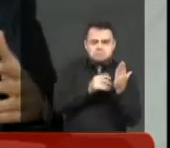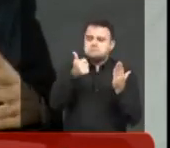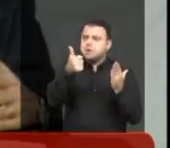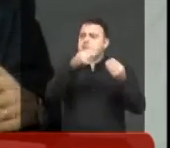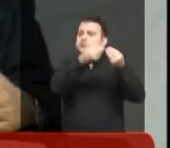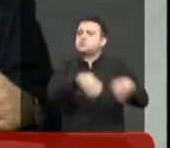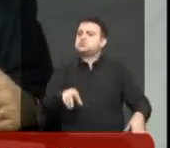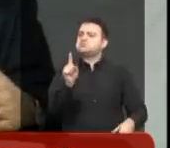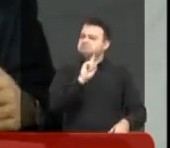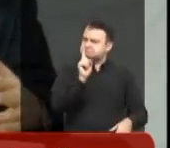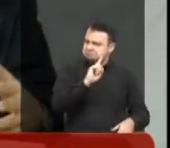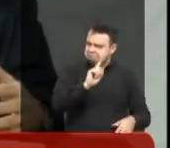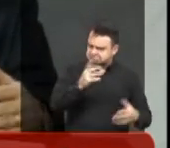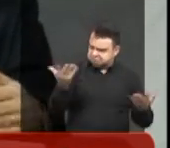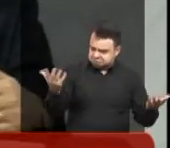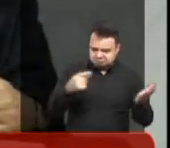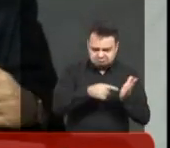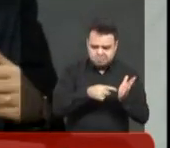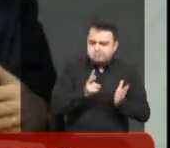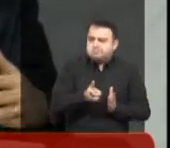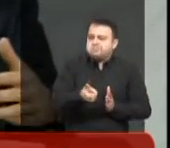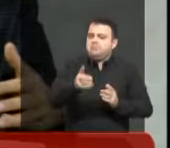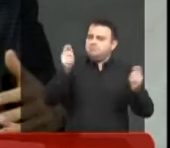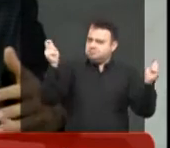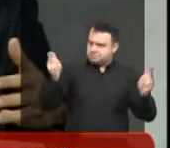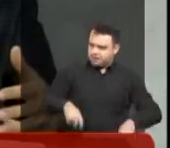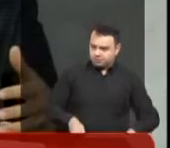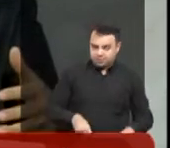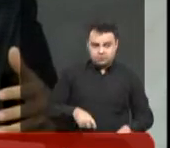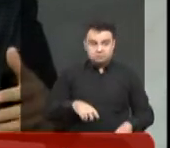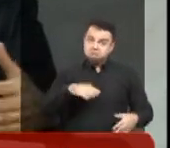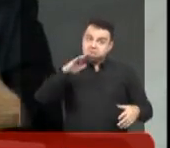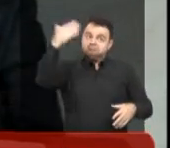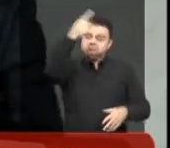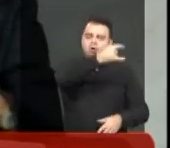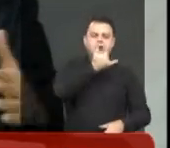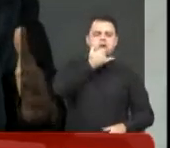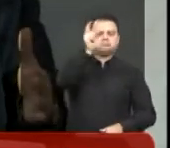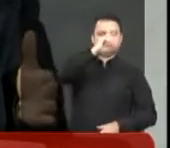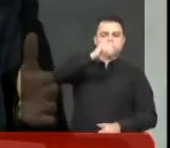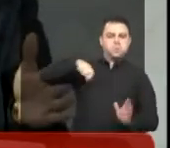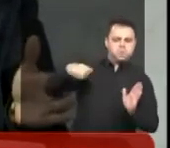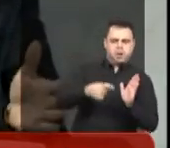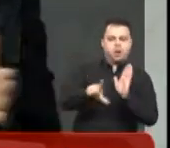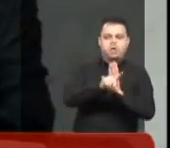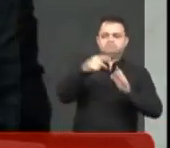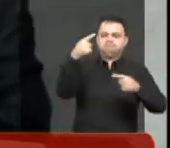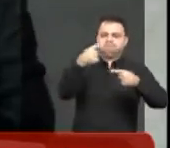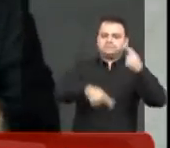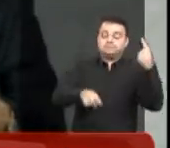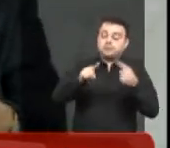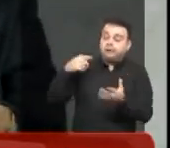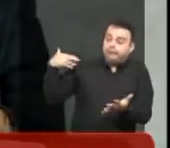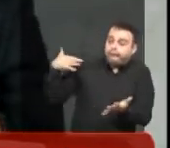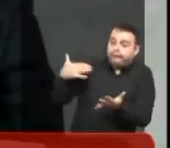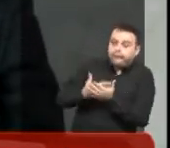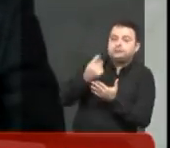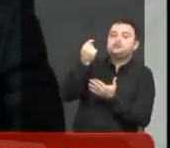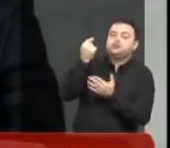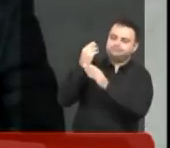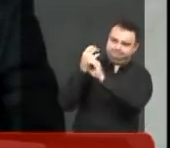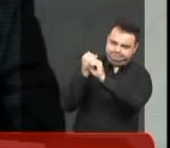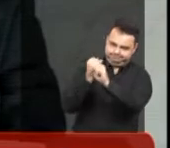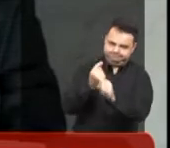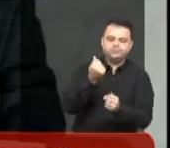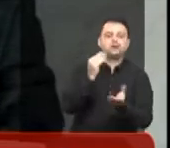prejuízo, ou seja, se vier a ser declarado ilegal, esse período, vai ter que haver ressarcimento, alguma